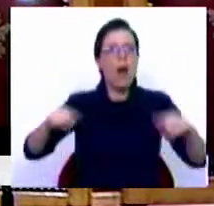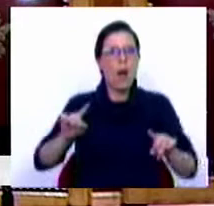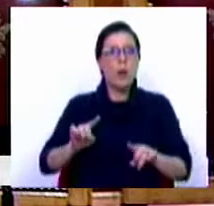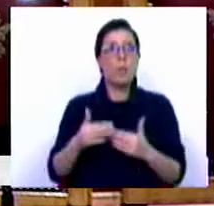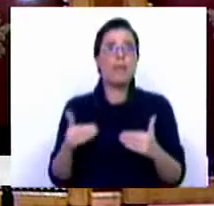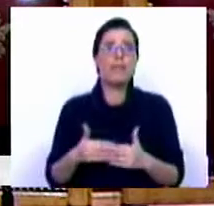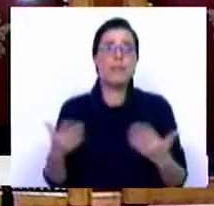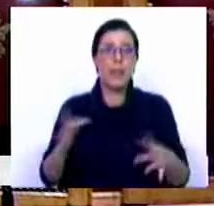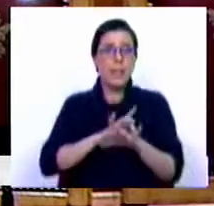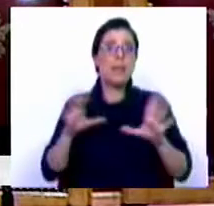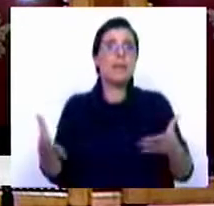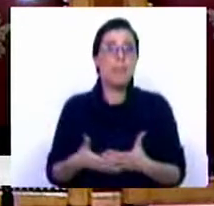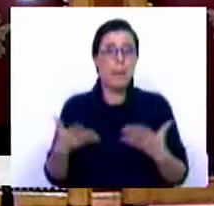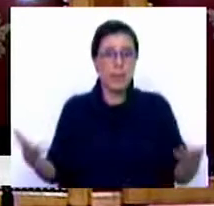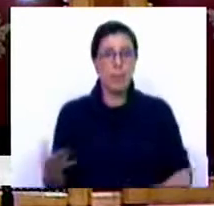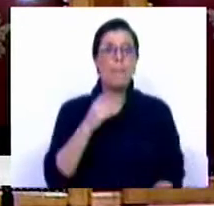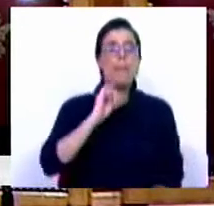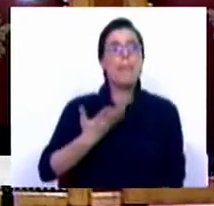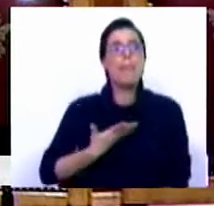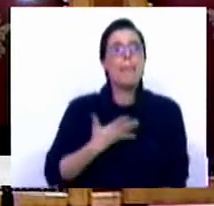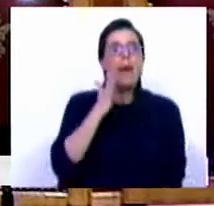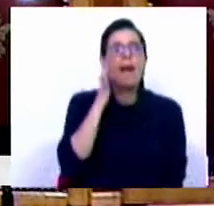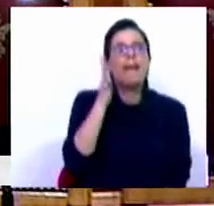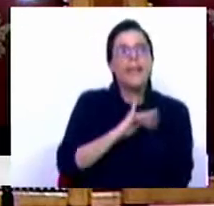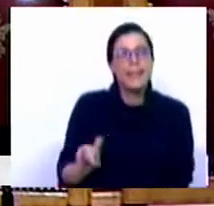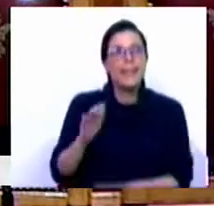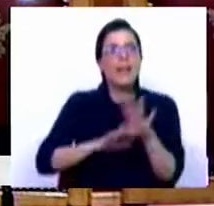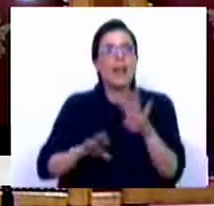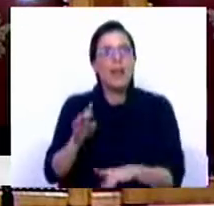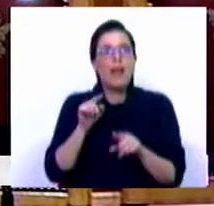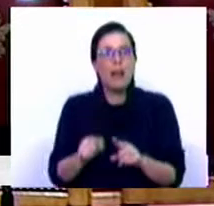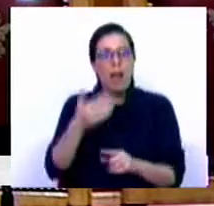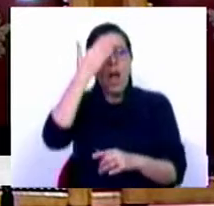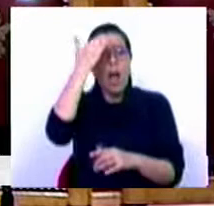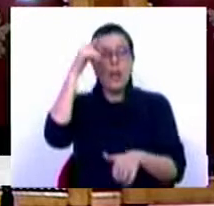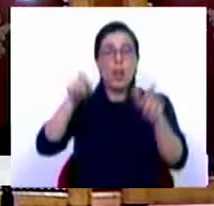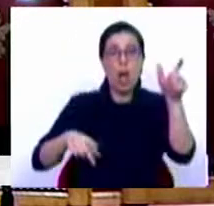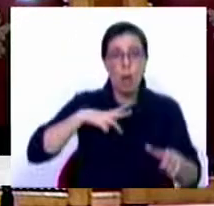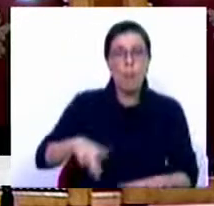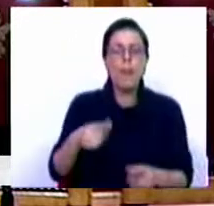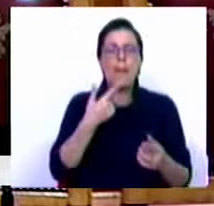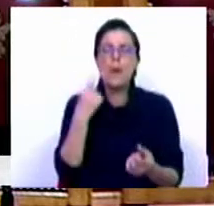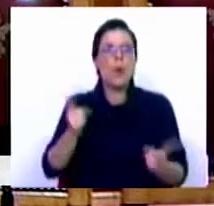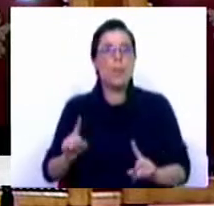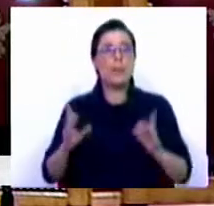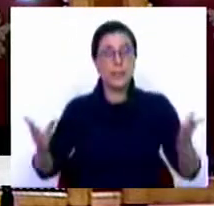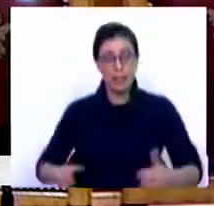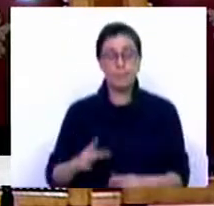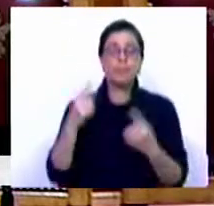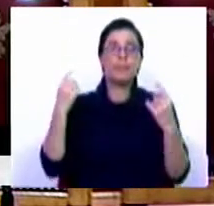momento de pandemia. E o que o PSD tenta, e tem tentado tanto, e por entender que os portugueses não percepcionam assim,